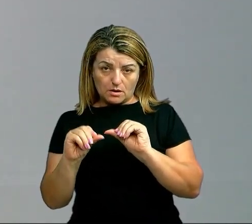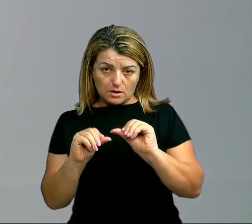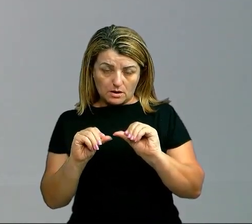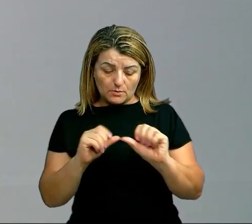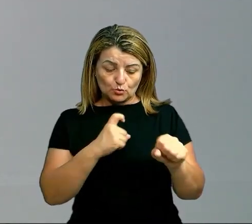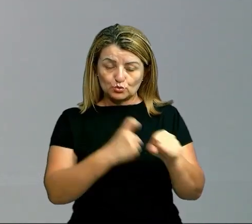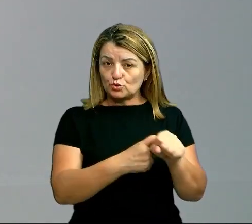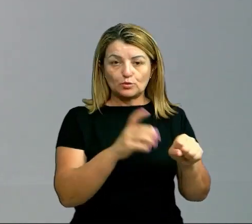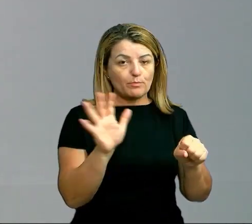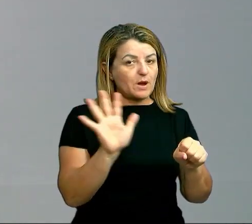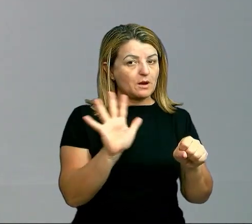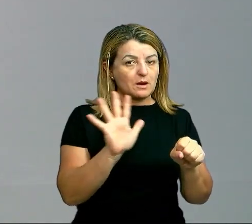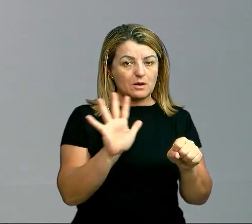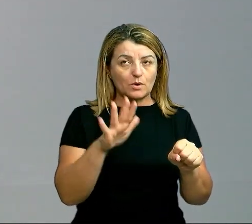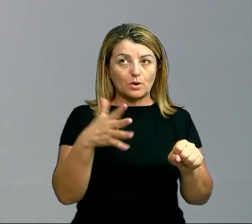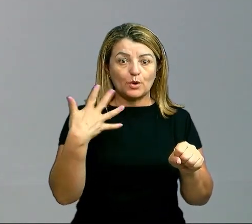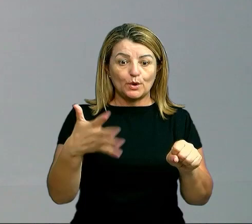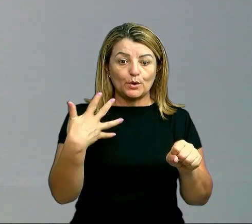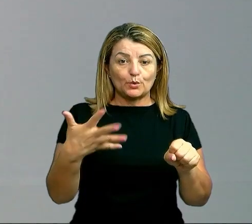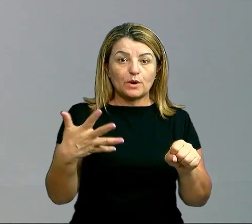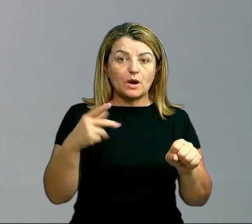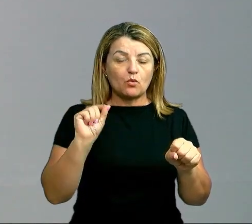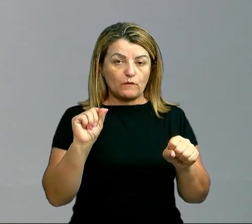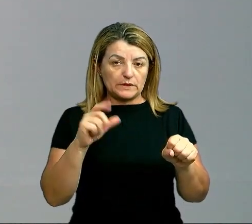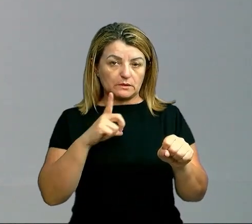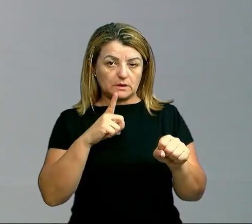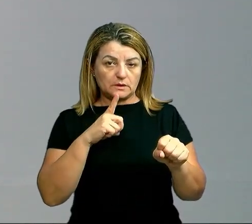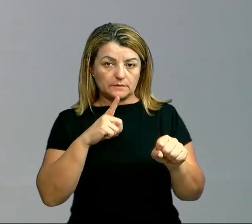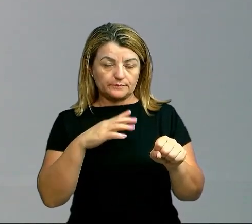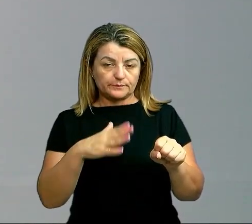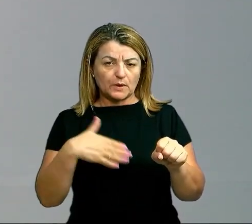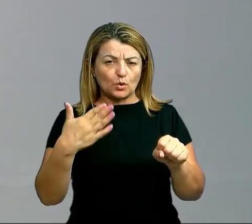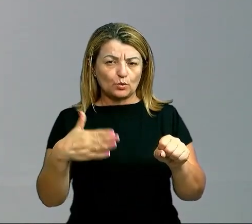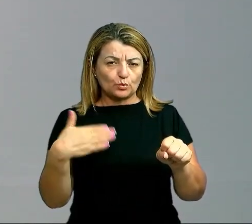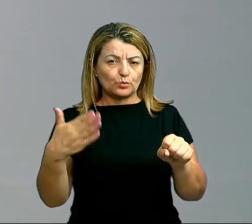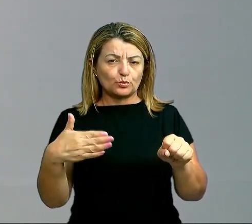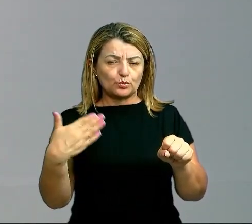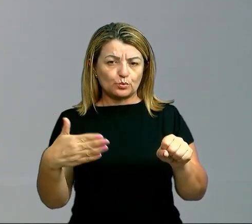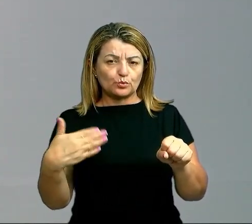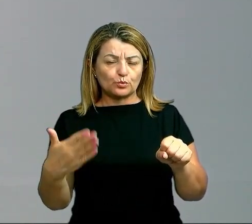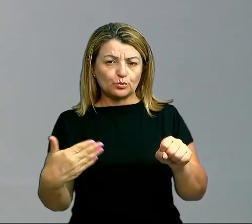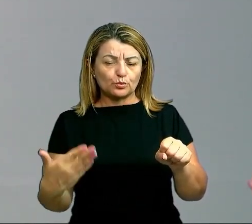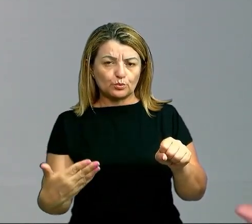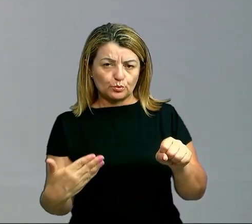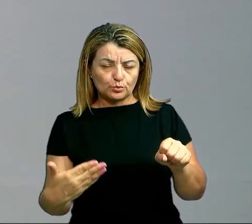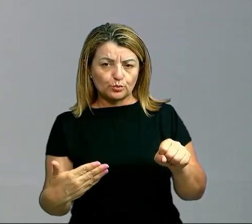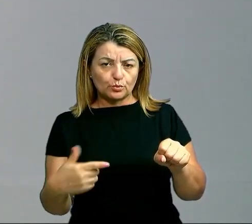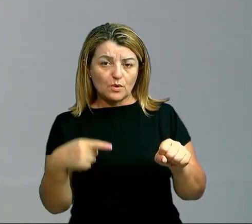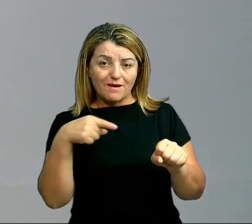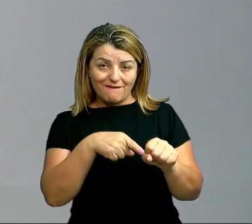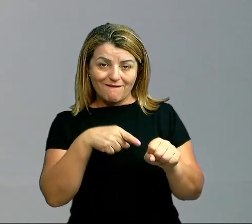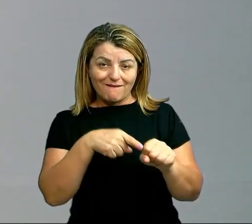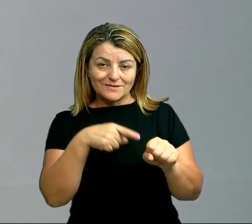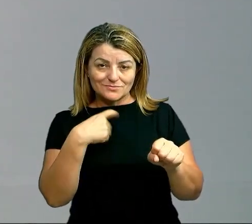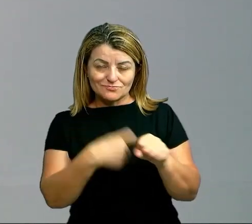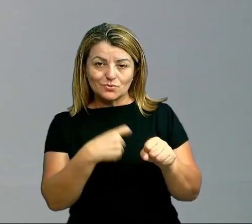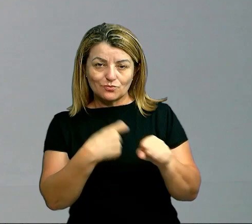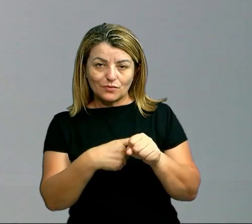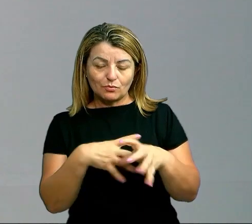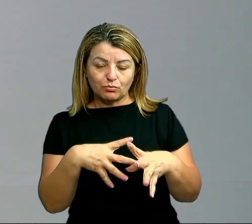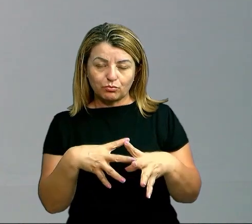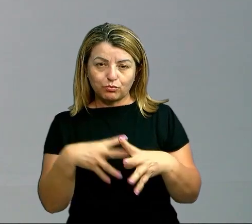sólido para o líquido, e a partir de um determinado momento, com o passar do tempo, esse líquido vai